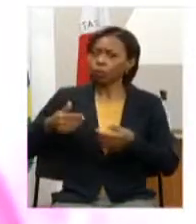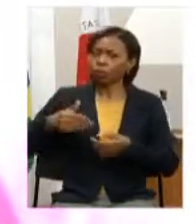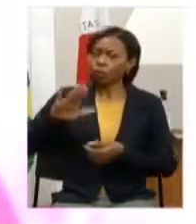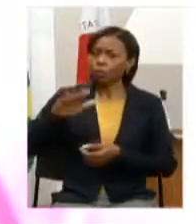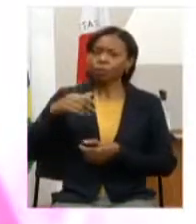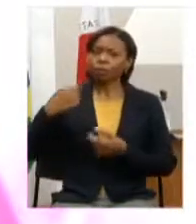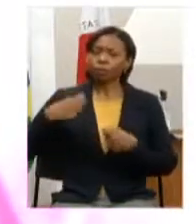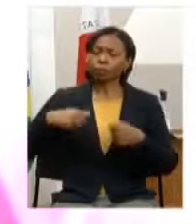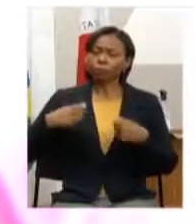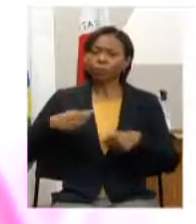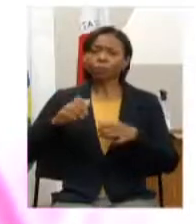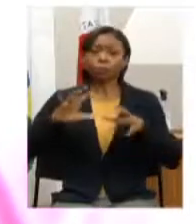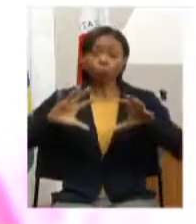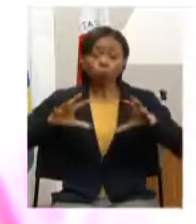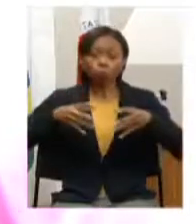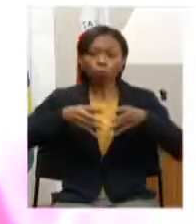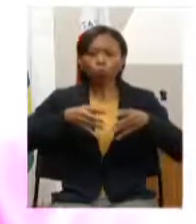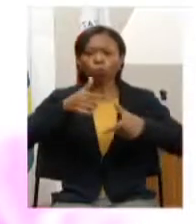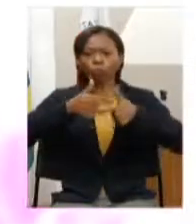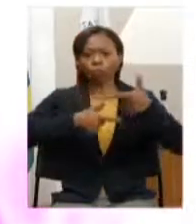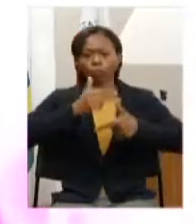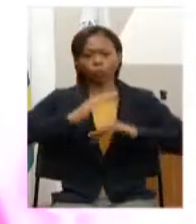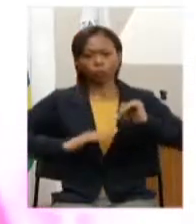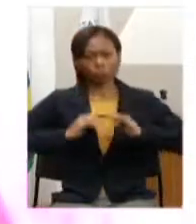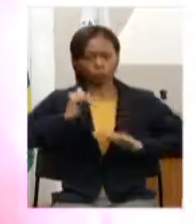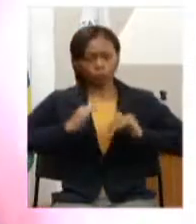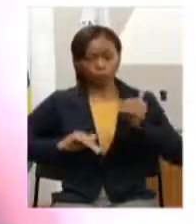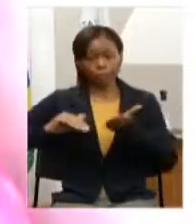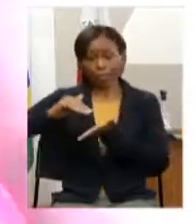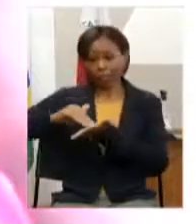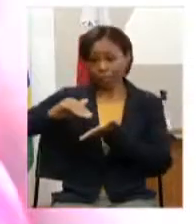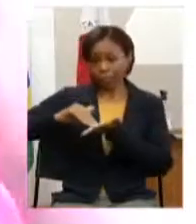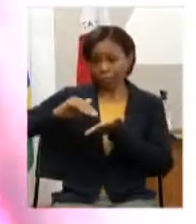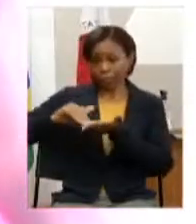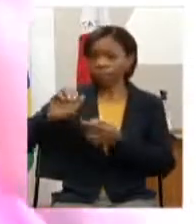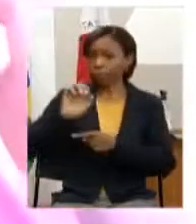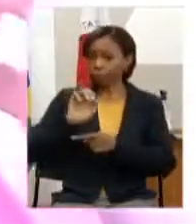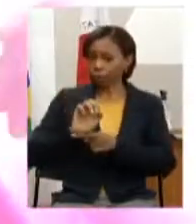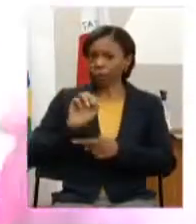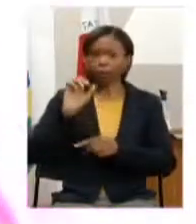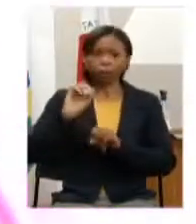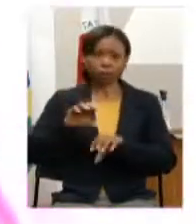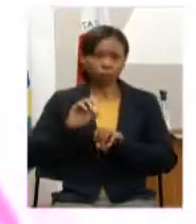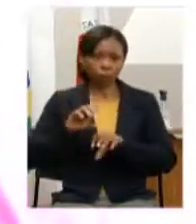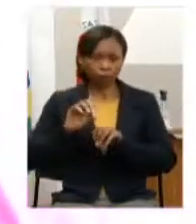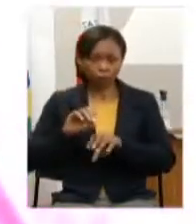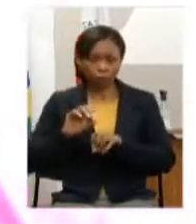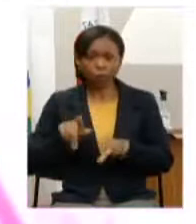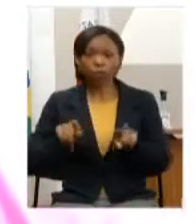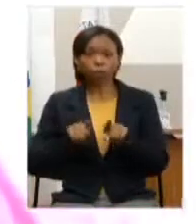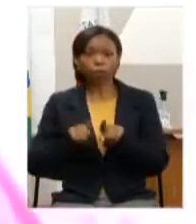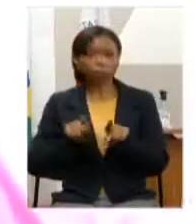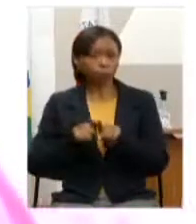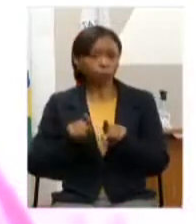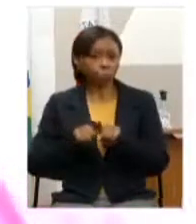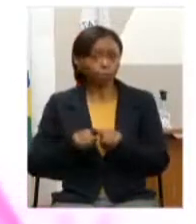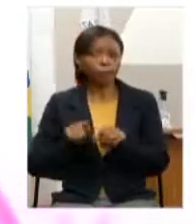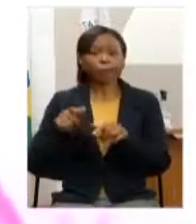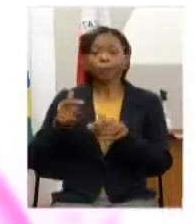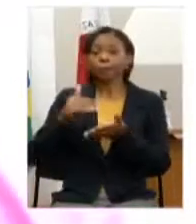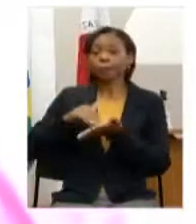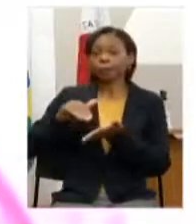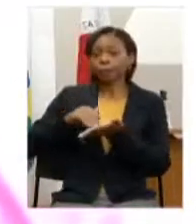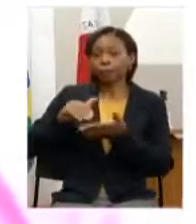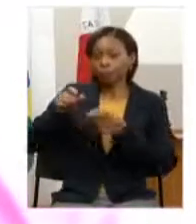grupo de trabalho composto por representantes da Secretaria de Estado de Educação da Secretaria de Estado de Agricultura Pecuária e